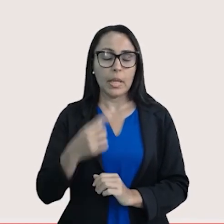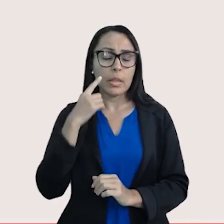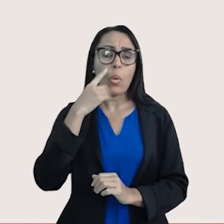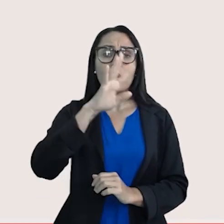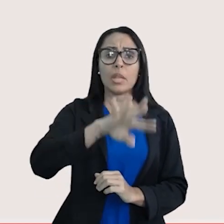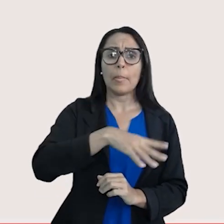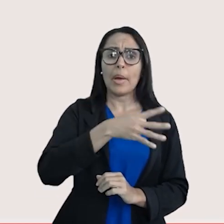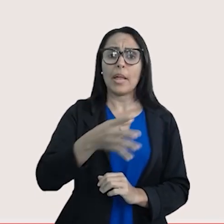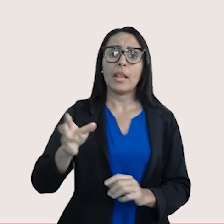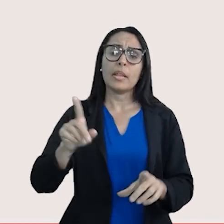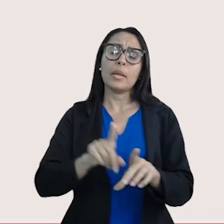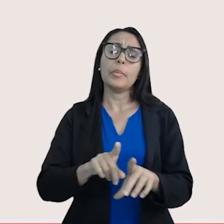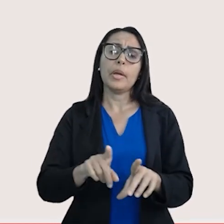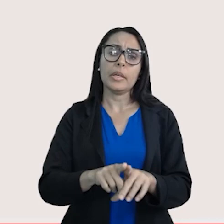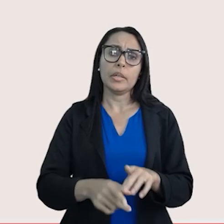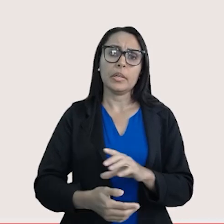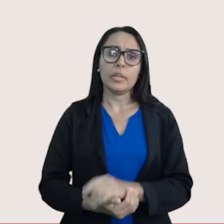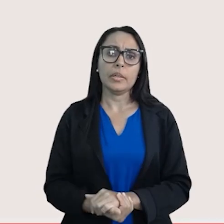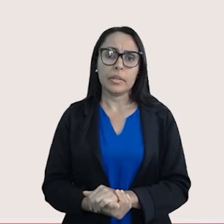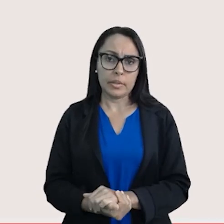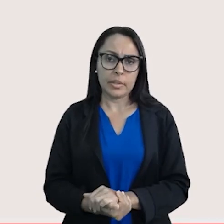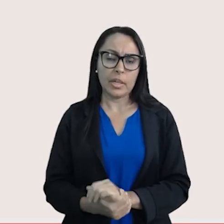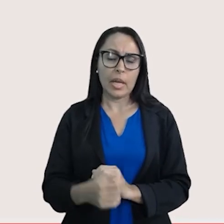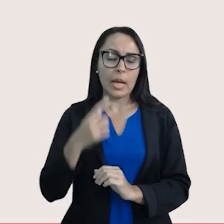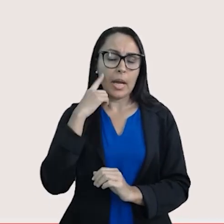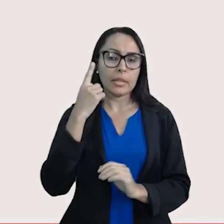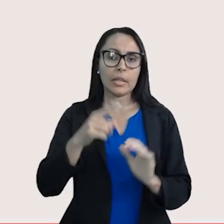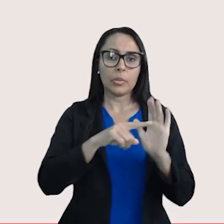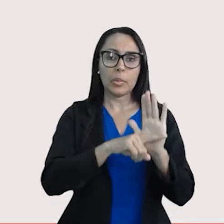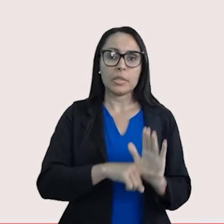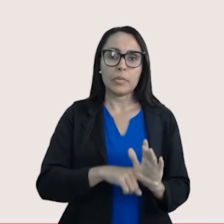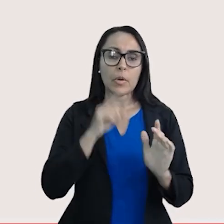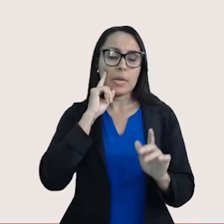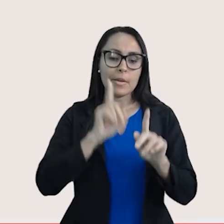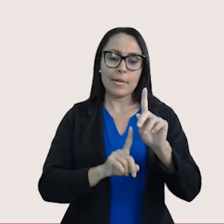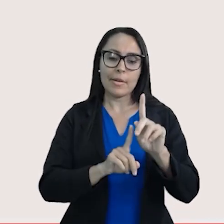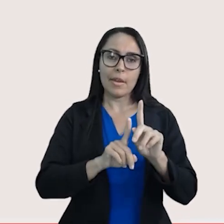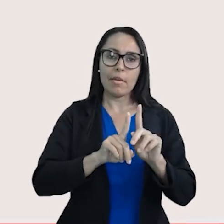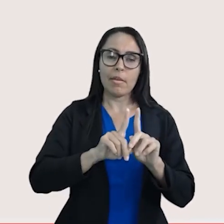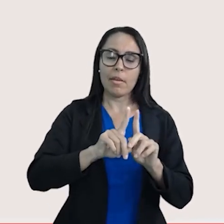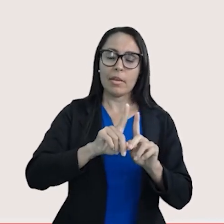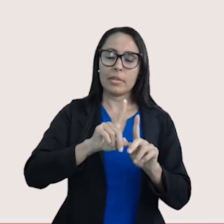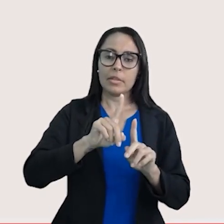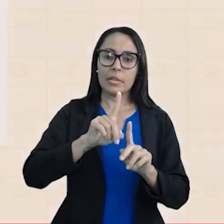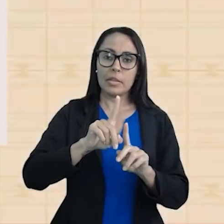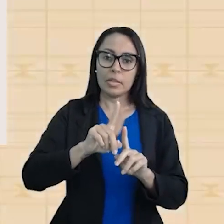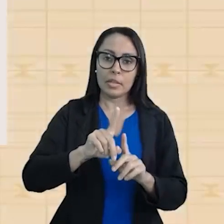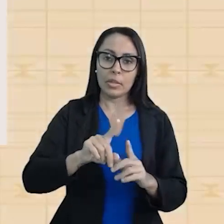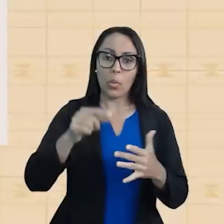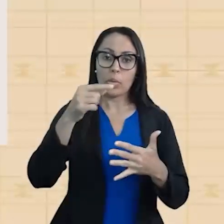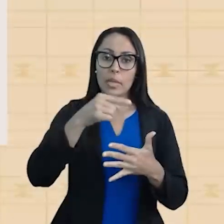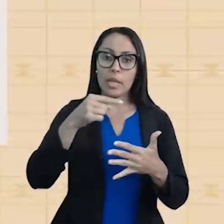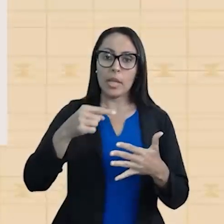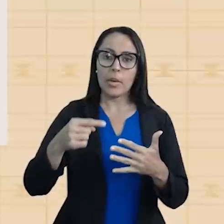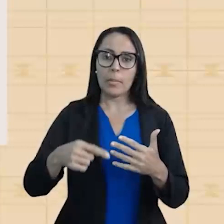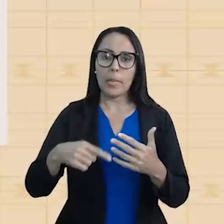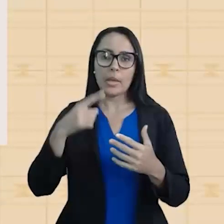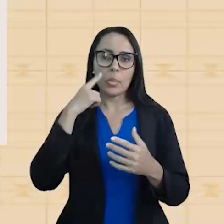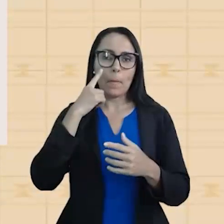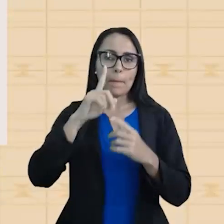tabelinha de eletronegatividade. A eletronegatividade aumenta, cresce. Os elementos são mais